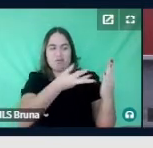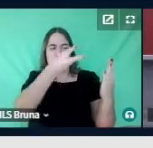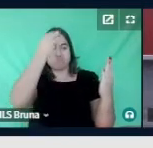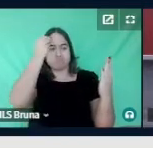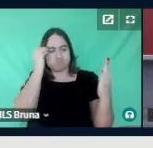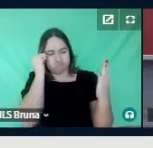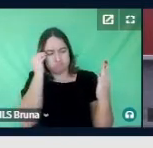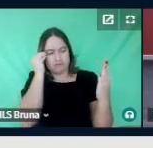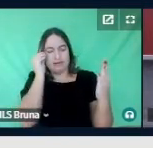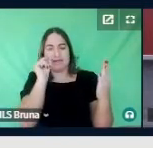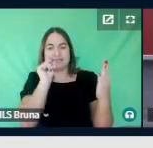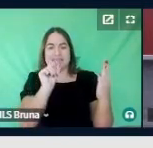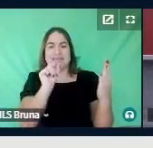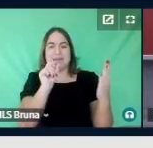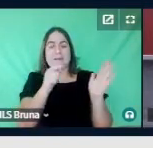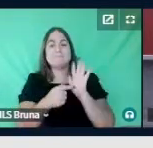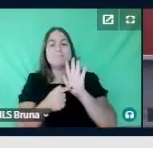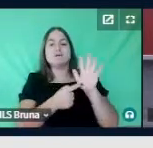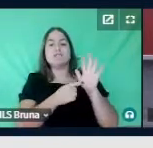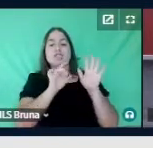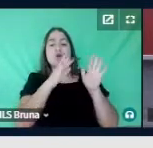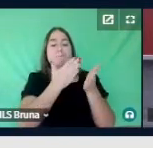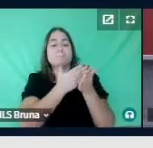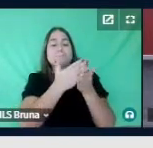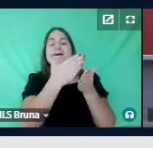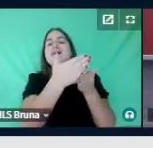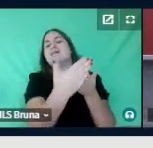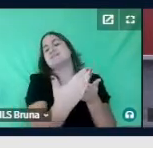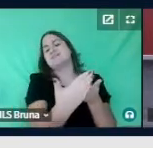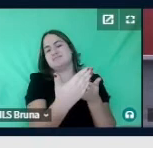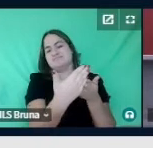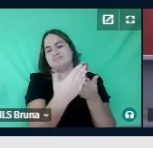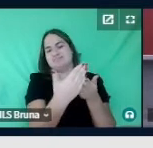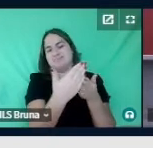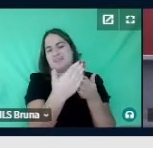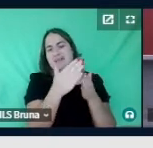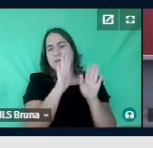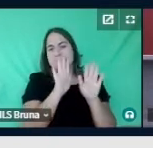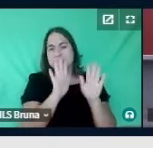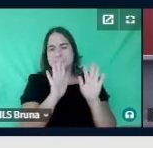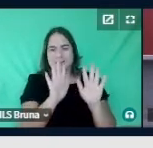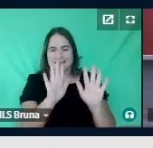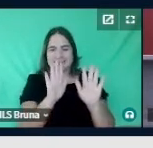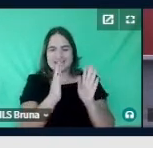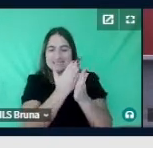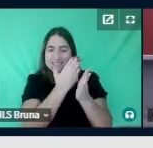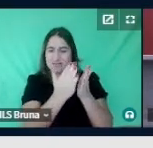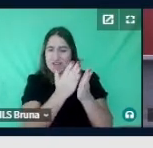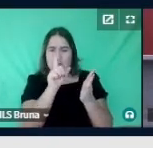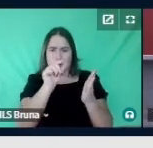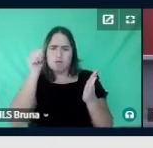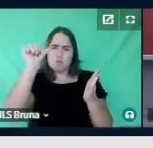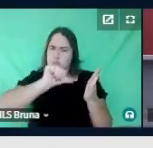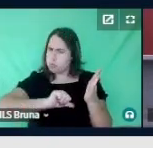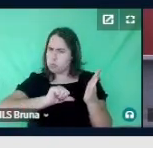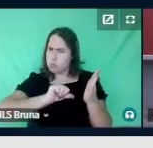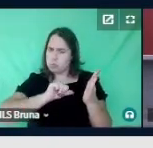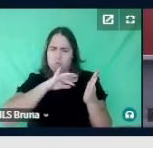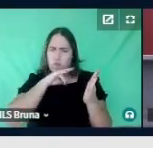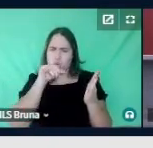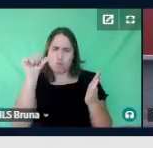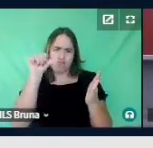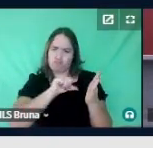privilegia as partes, mas esse fraca não é pejorativo, não quer dizer ruim,